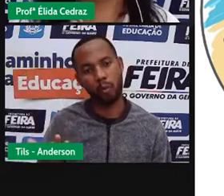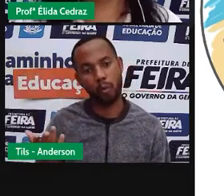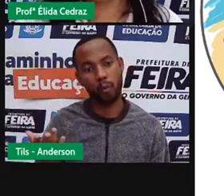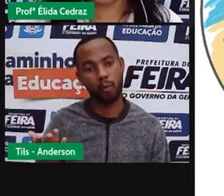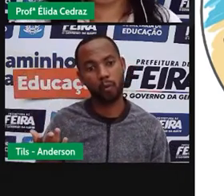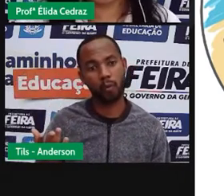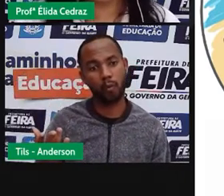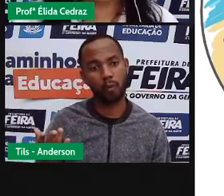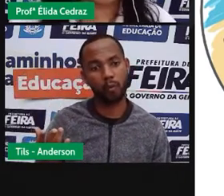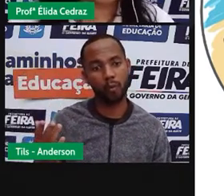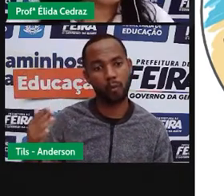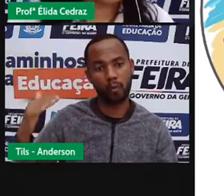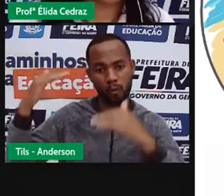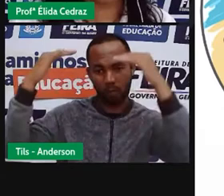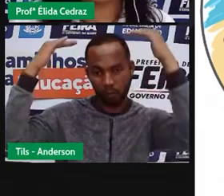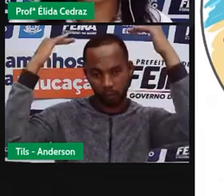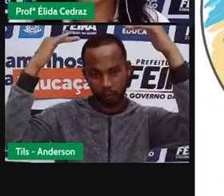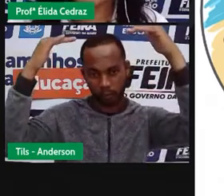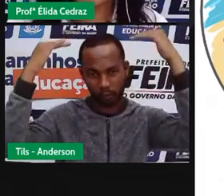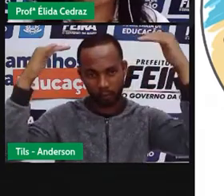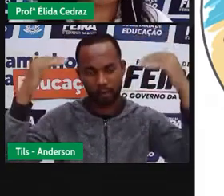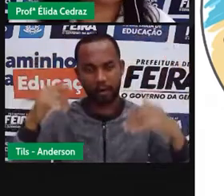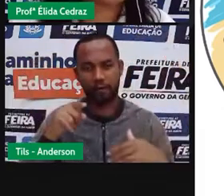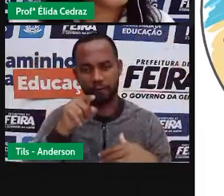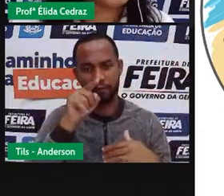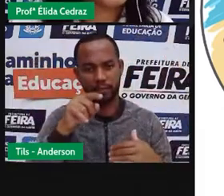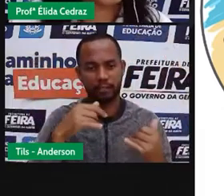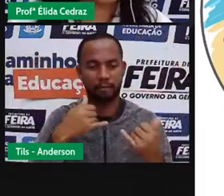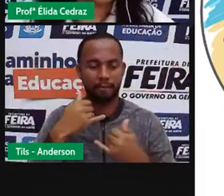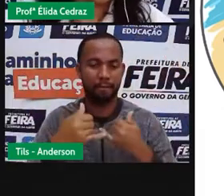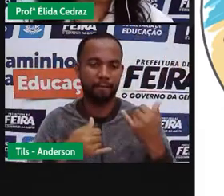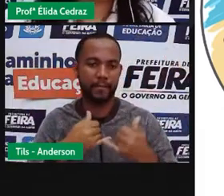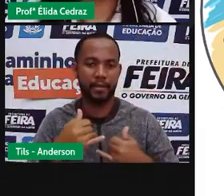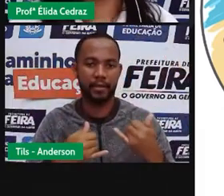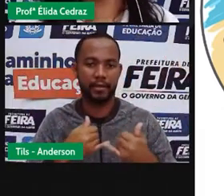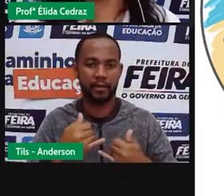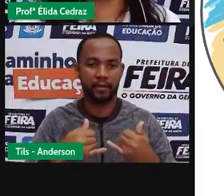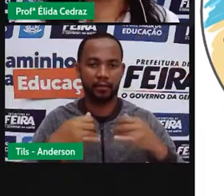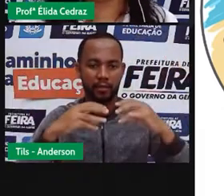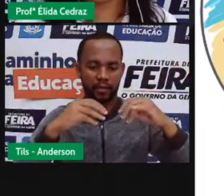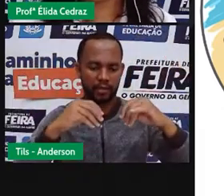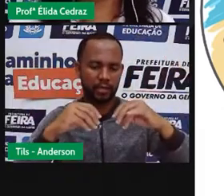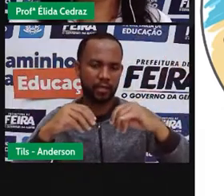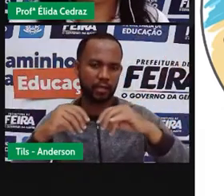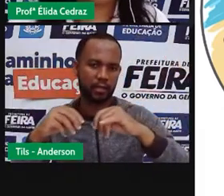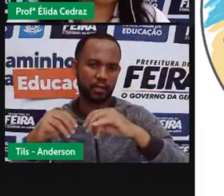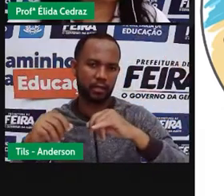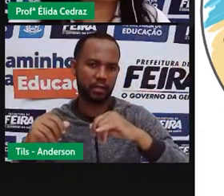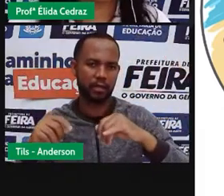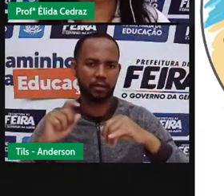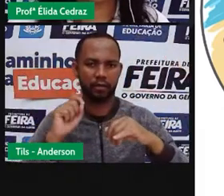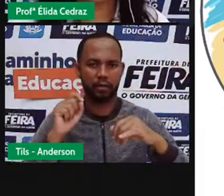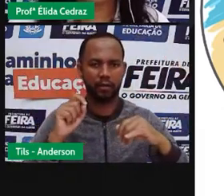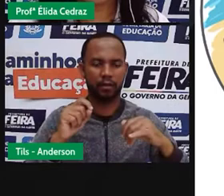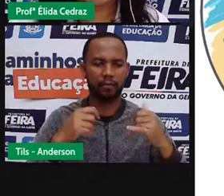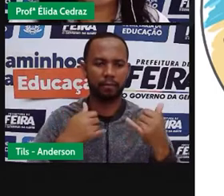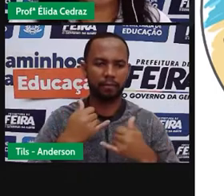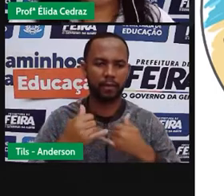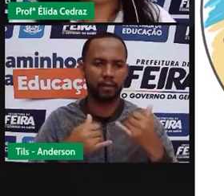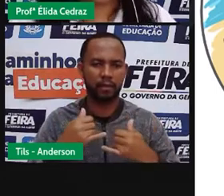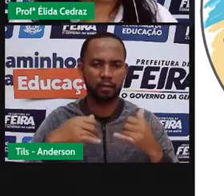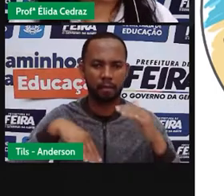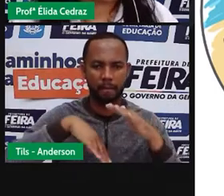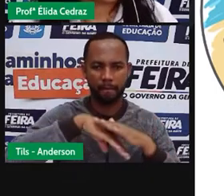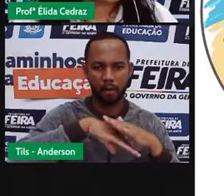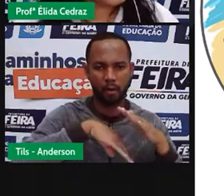Você já percebeu, enquanto você está brincando na areia, quando constrói um castelo ou quando está brincando de bola,